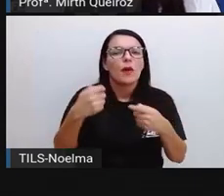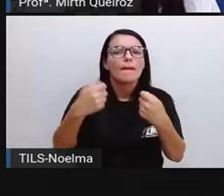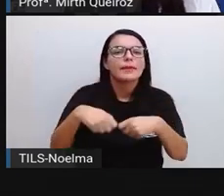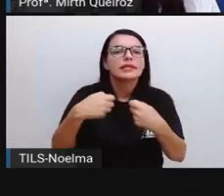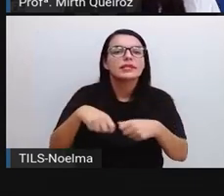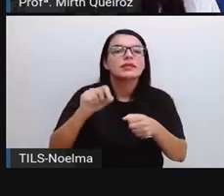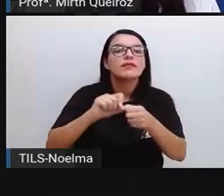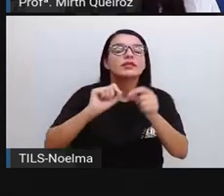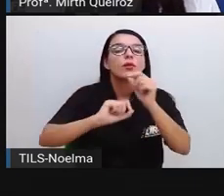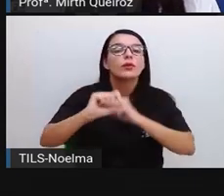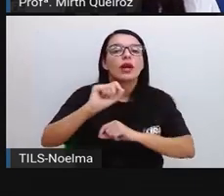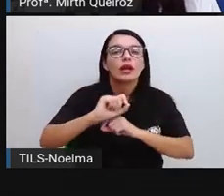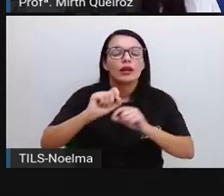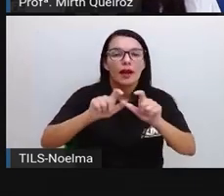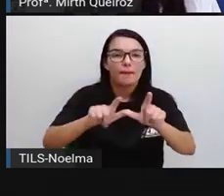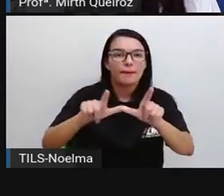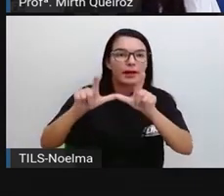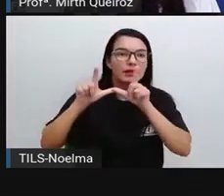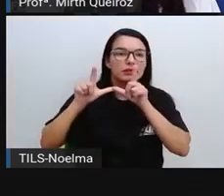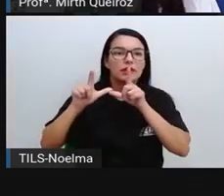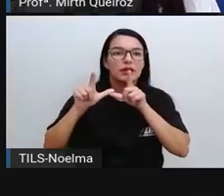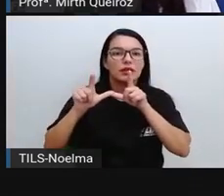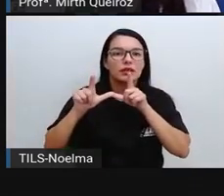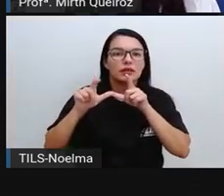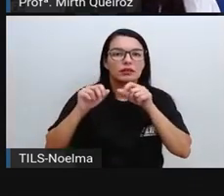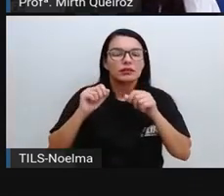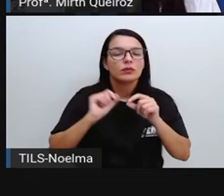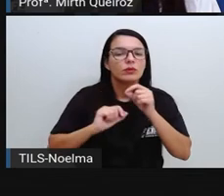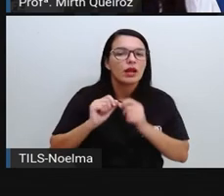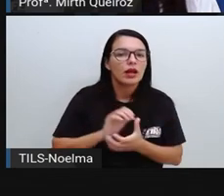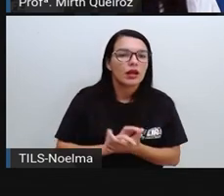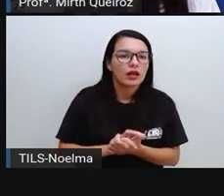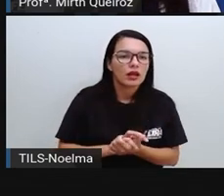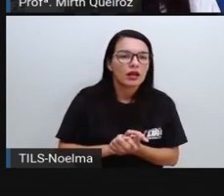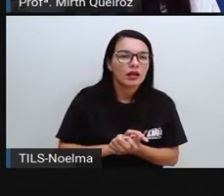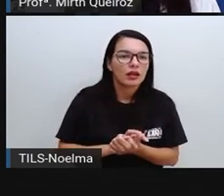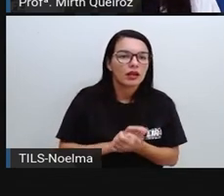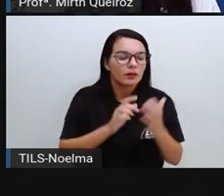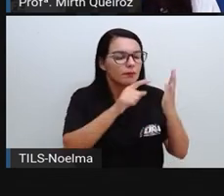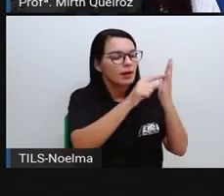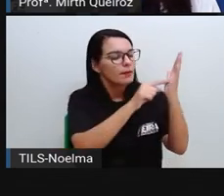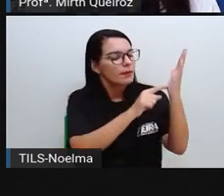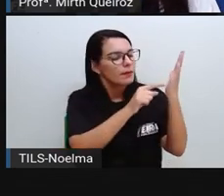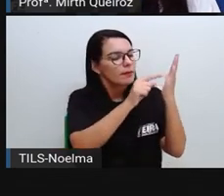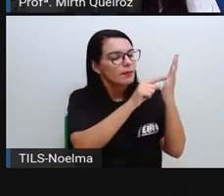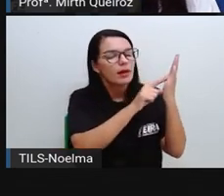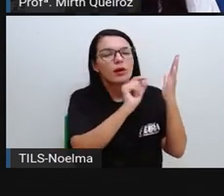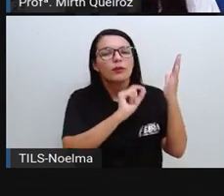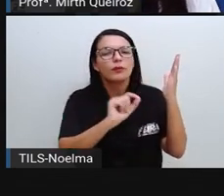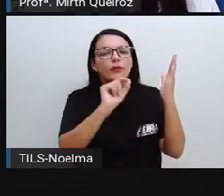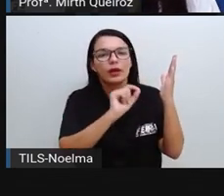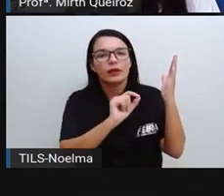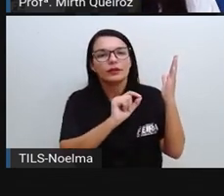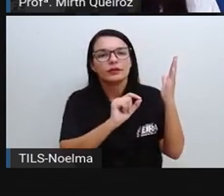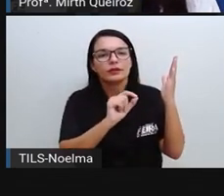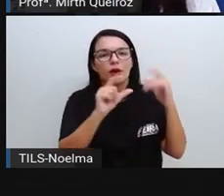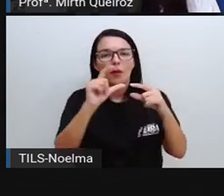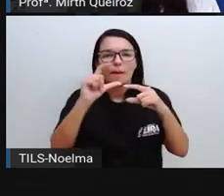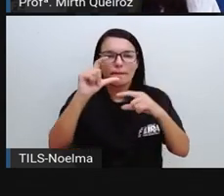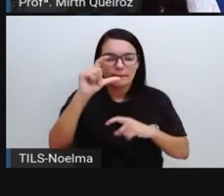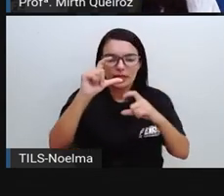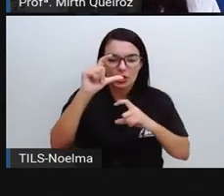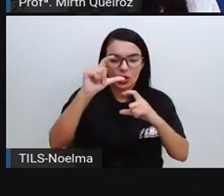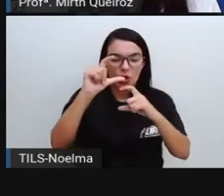fazer para que ele apareça no visor? E o que é preciso fazer para que o menor